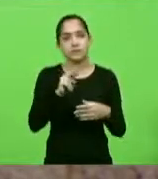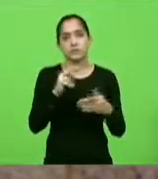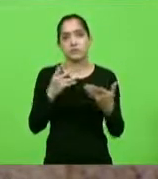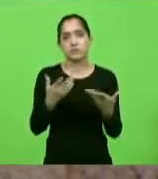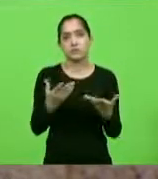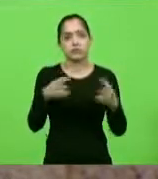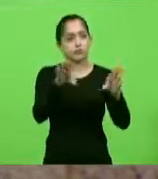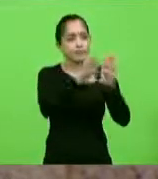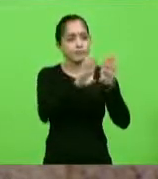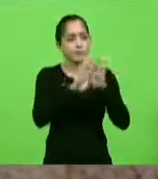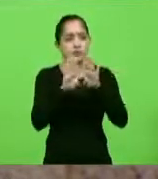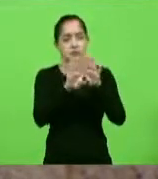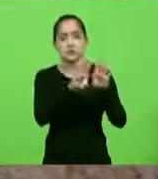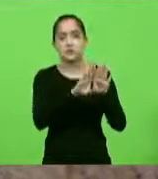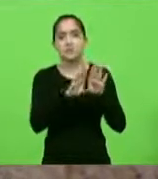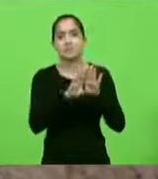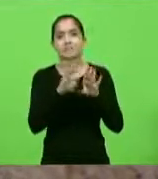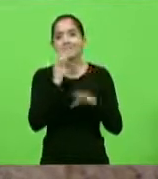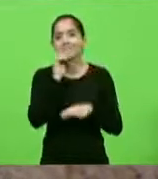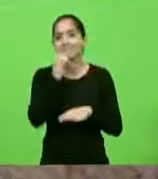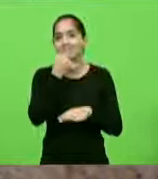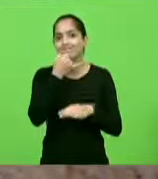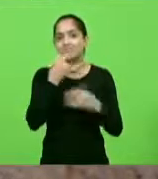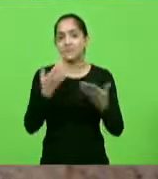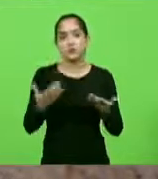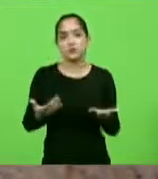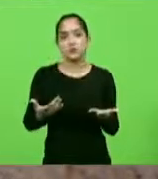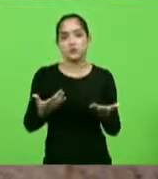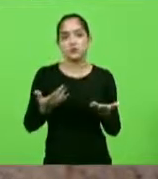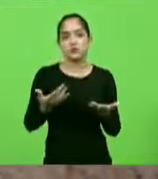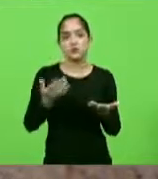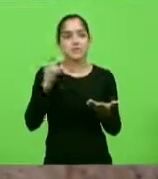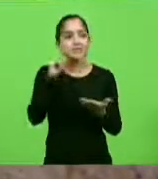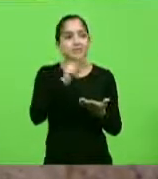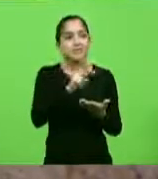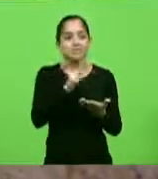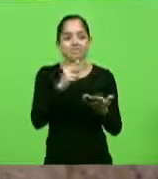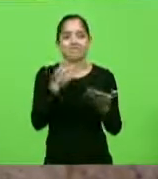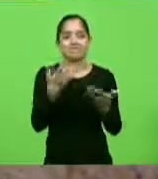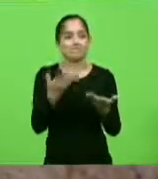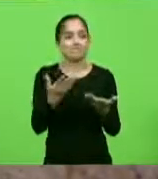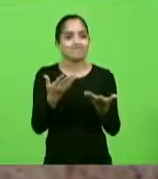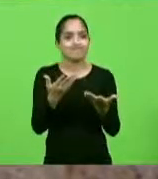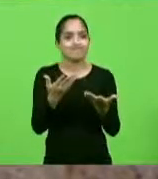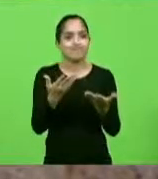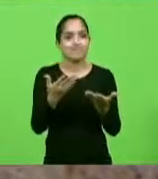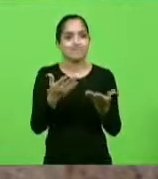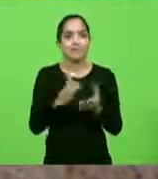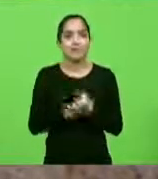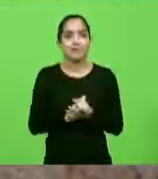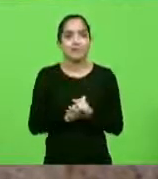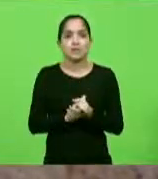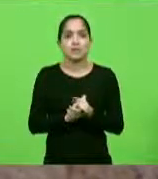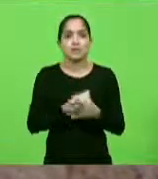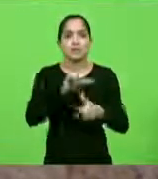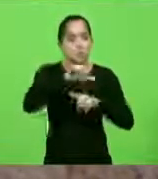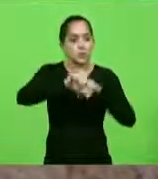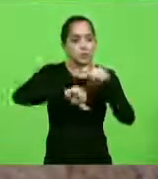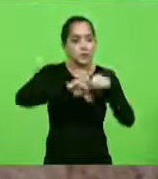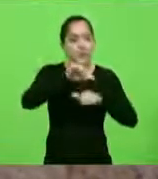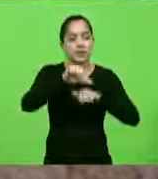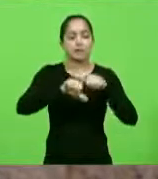me parece tão triste porque não vejo uma situação no curto prazo se revertendo.